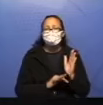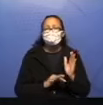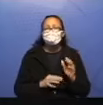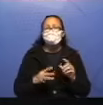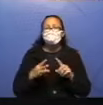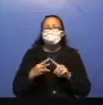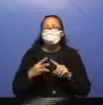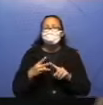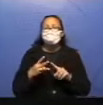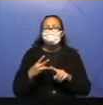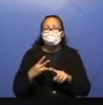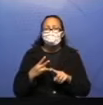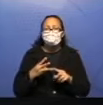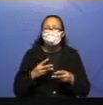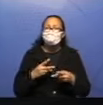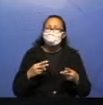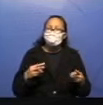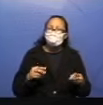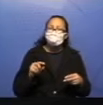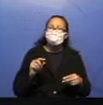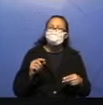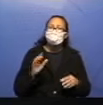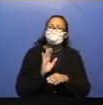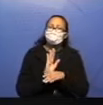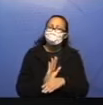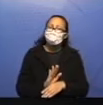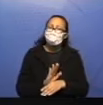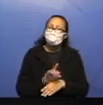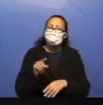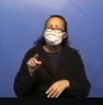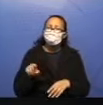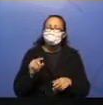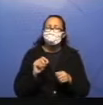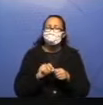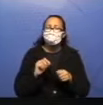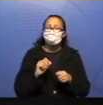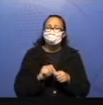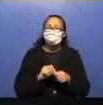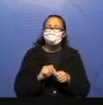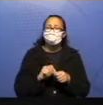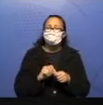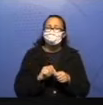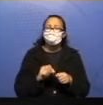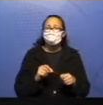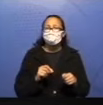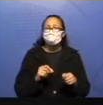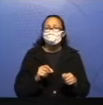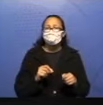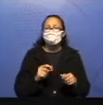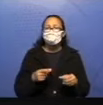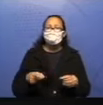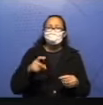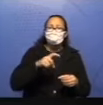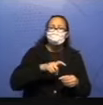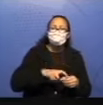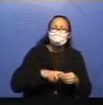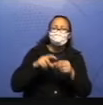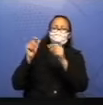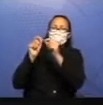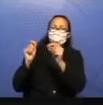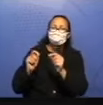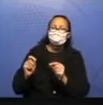a fazer a tarefa. Ô professora, mas eu ainda tenho dúvida de como fazer isso. Volta lá na estruturação do texto, tá?